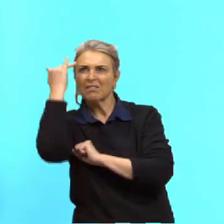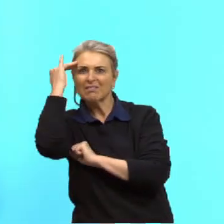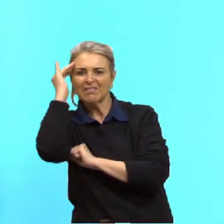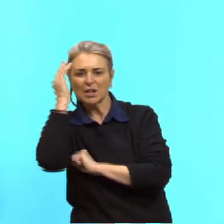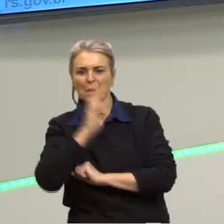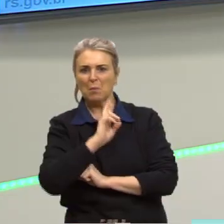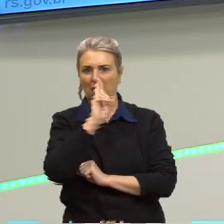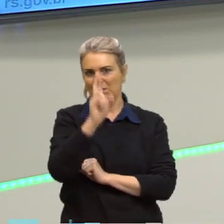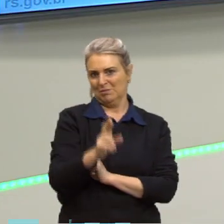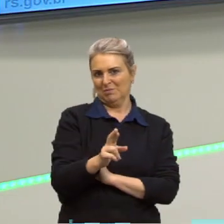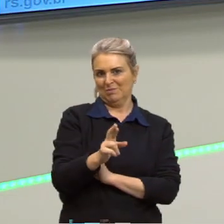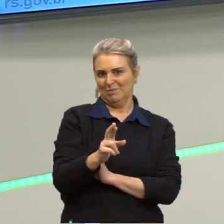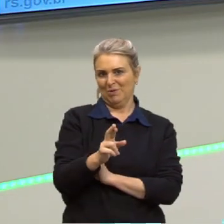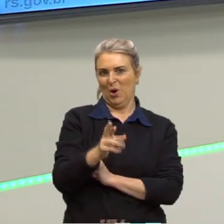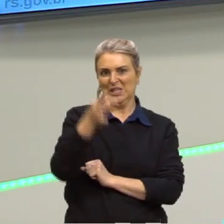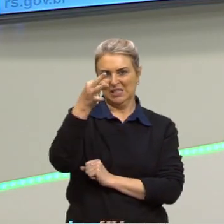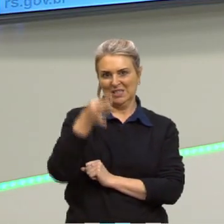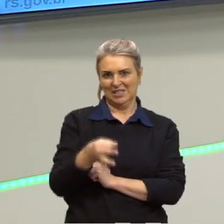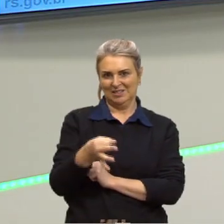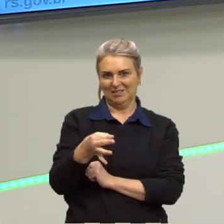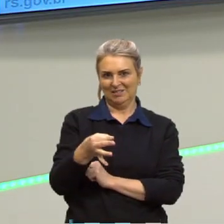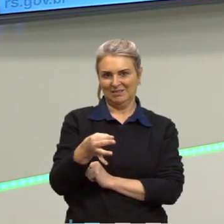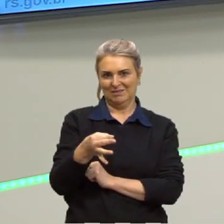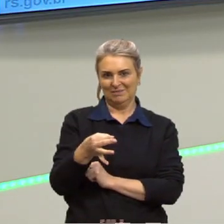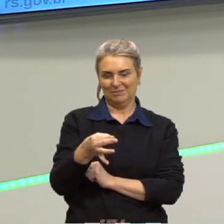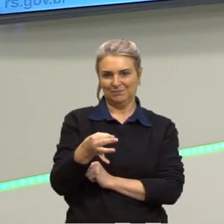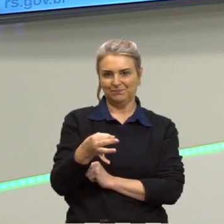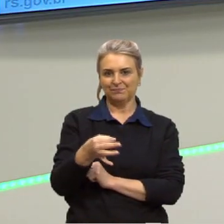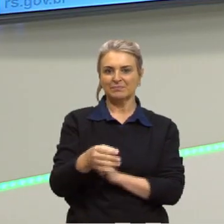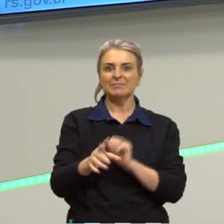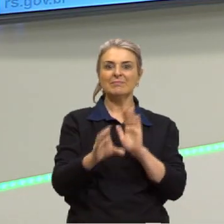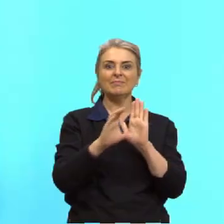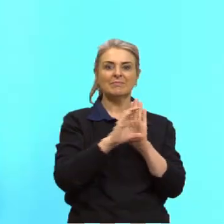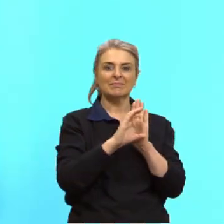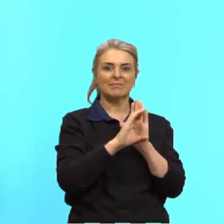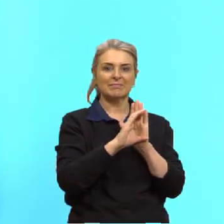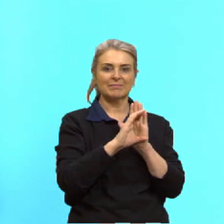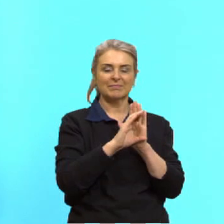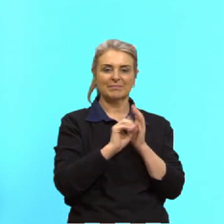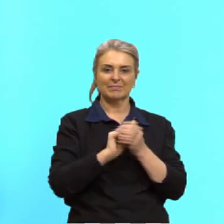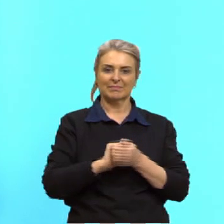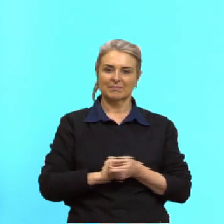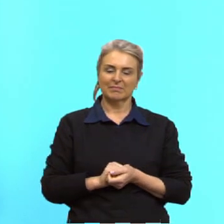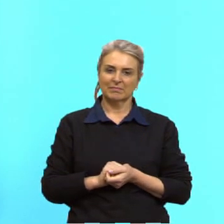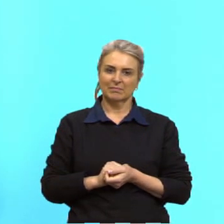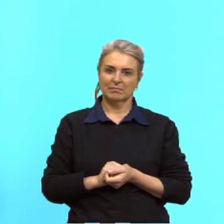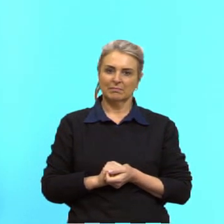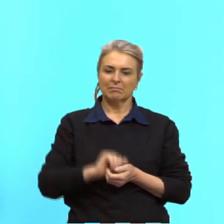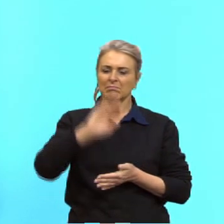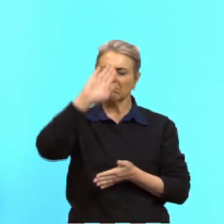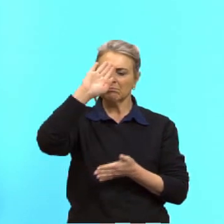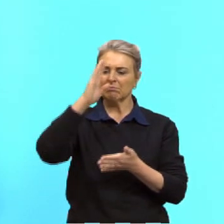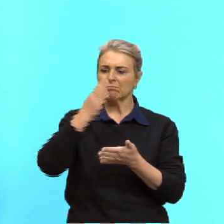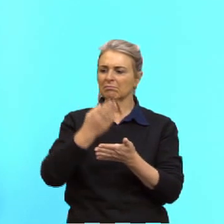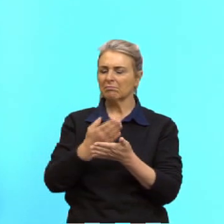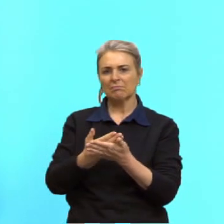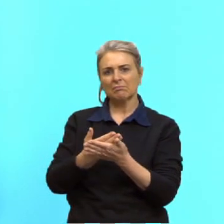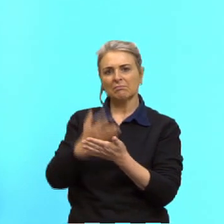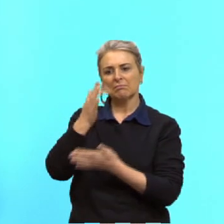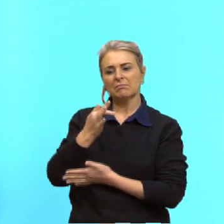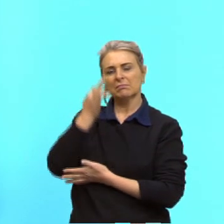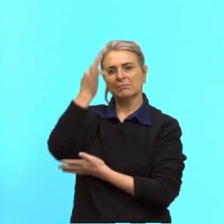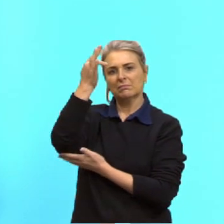resposta adequada. Na letra C. Na confiança no futuro